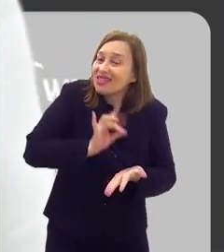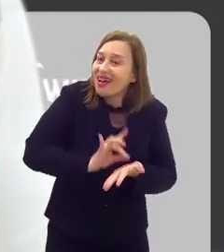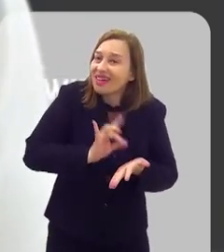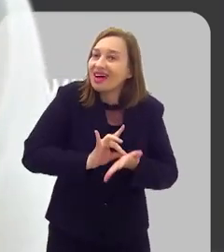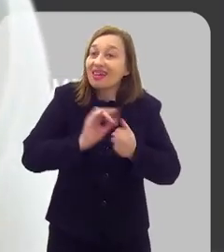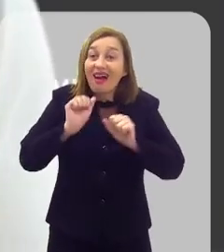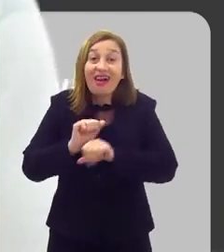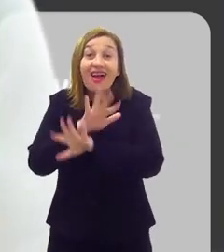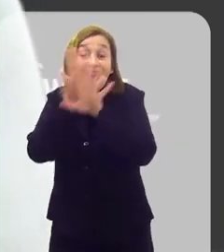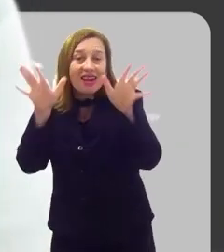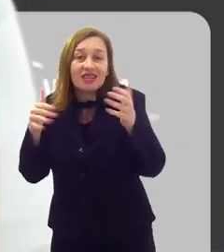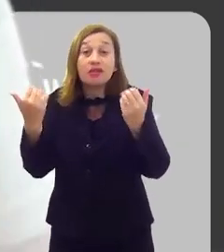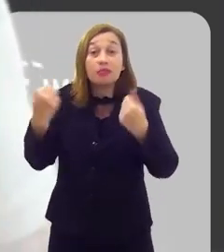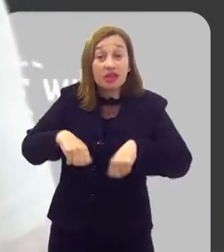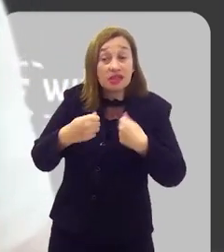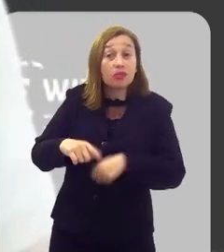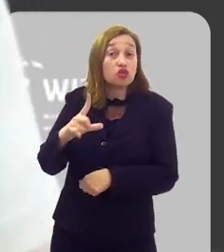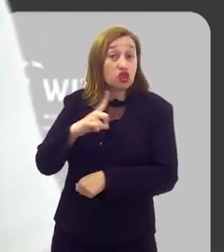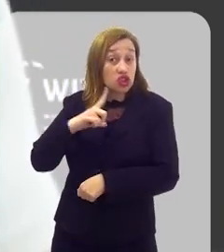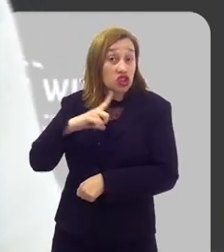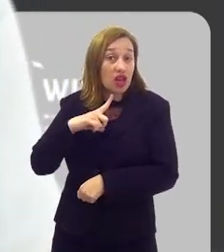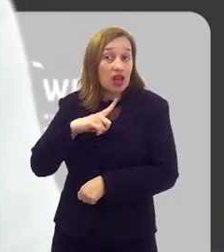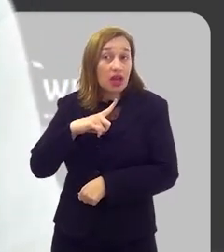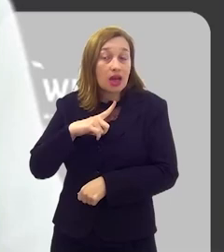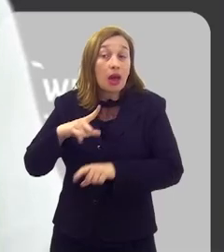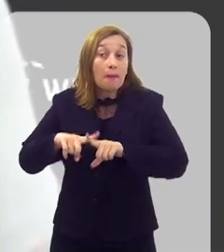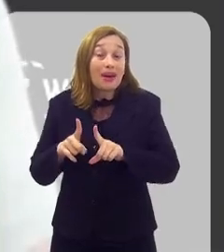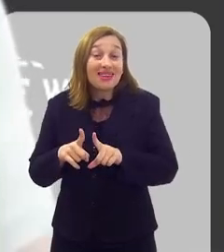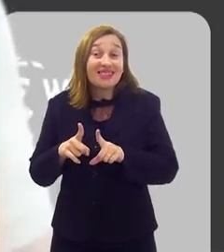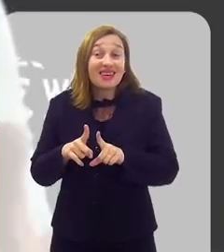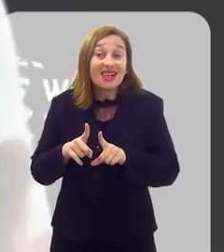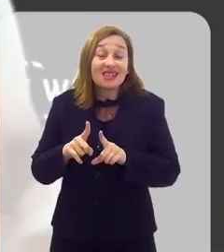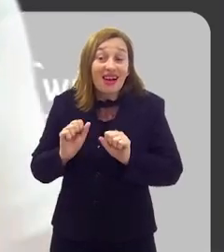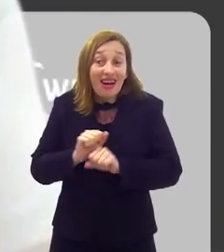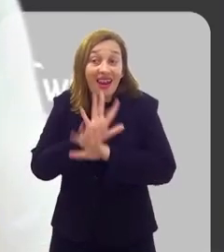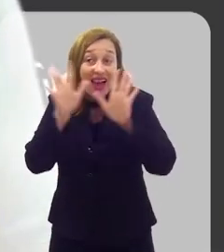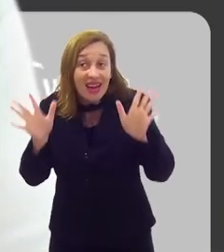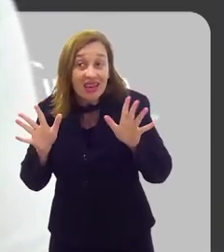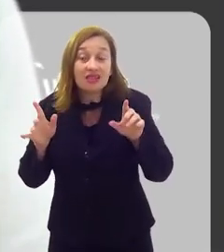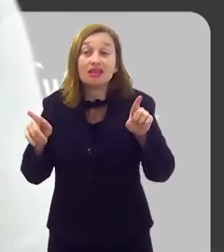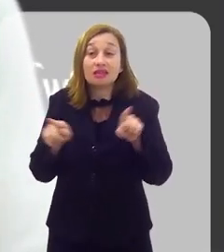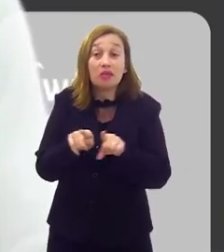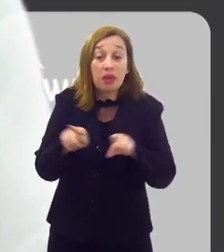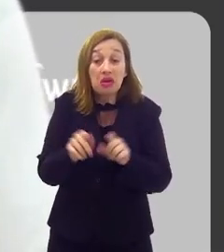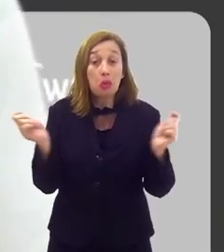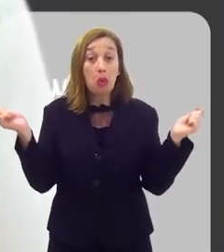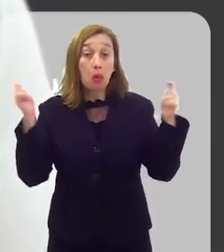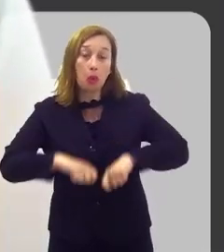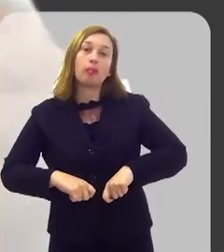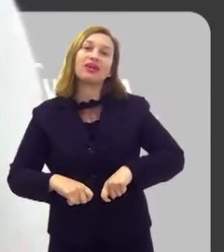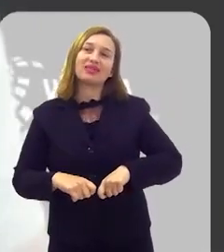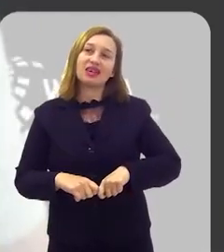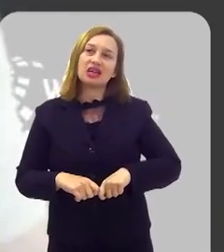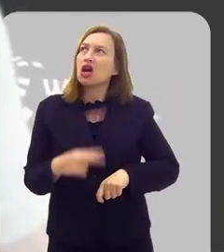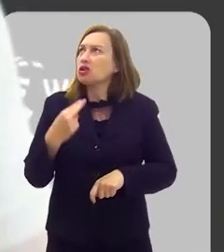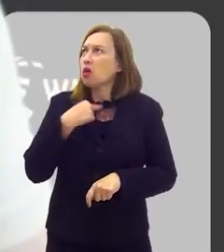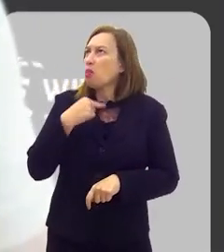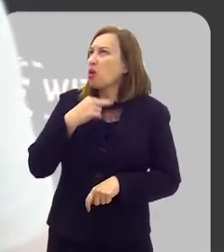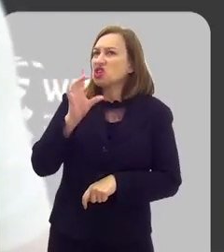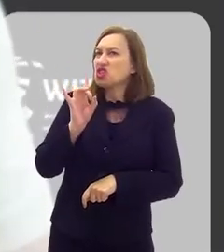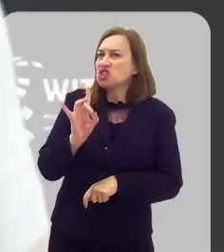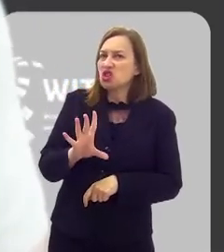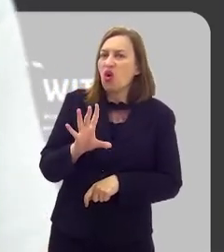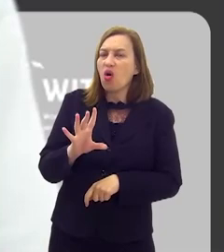tenha realmente a transversalidade que precisa ter, mas que essa transversalidade venha também revestida de competência.